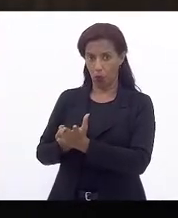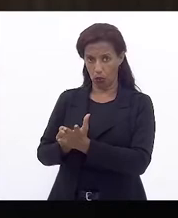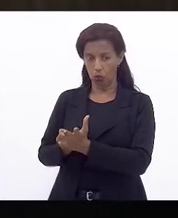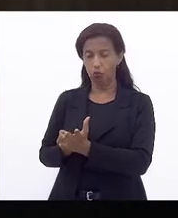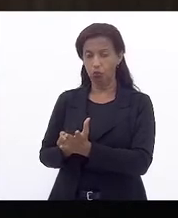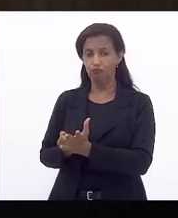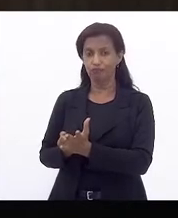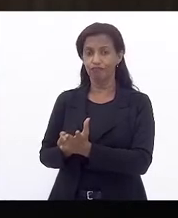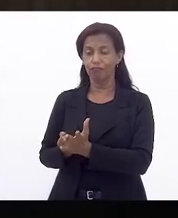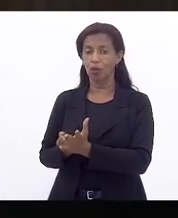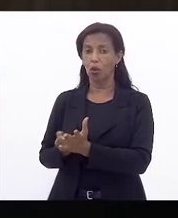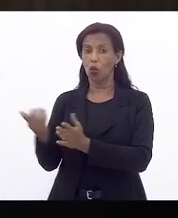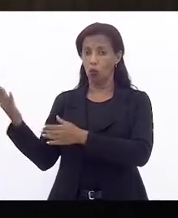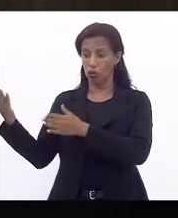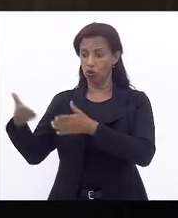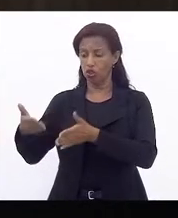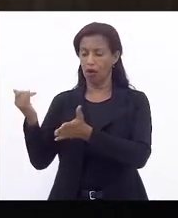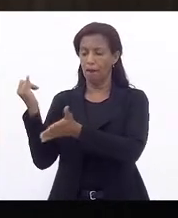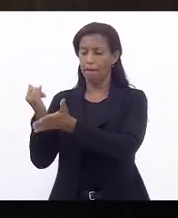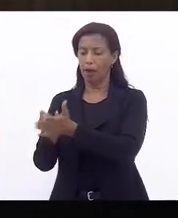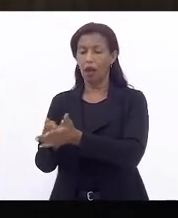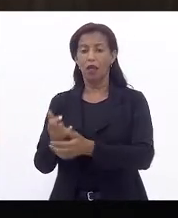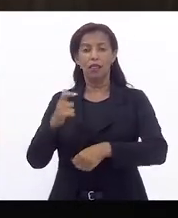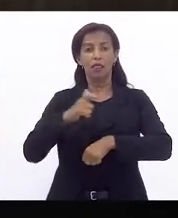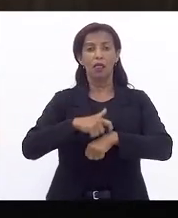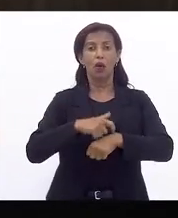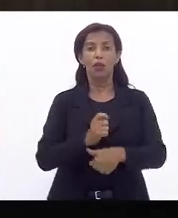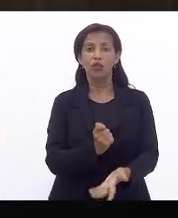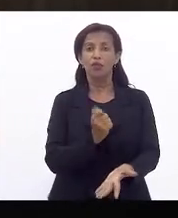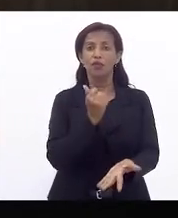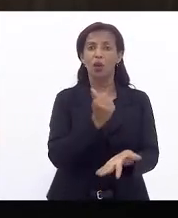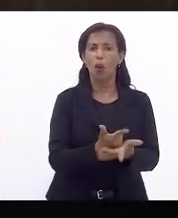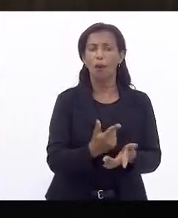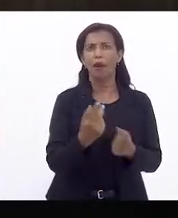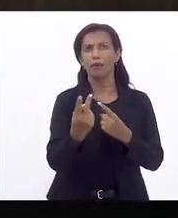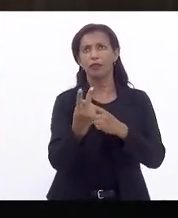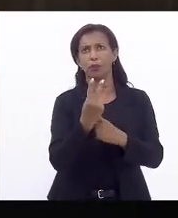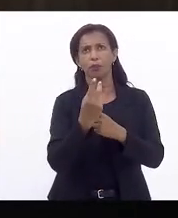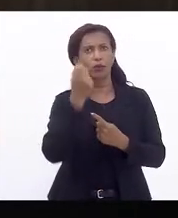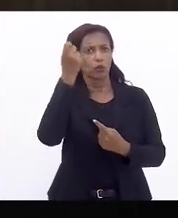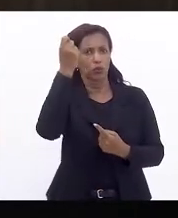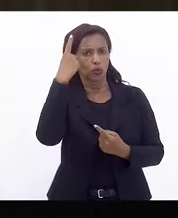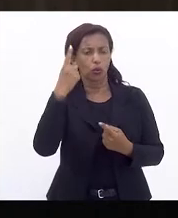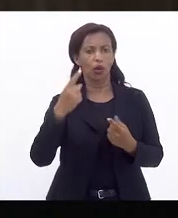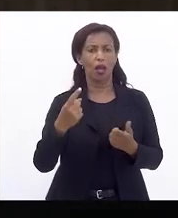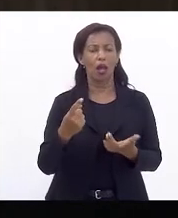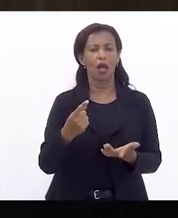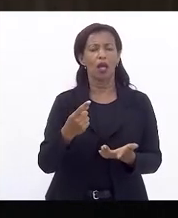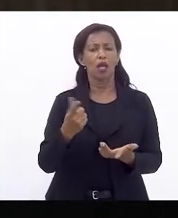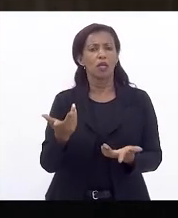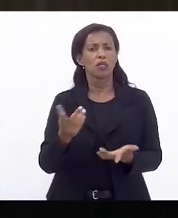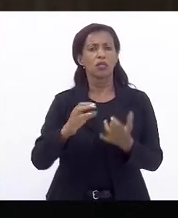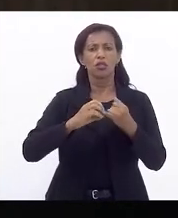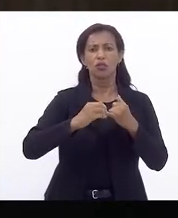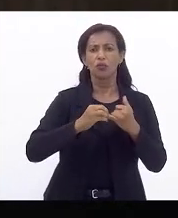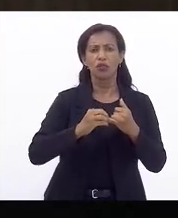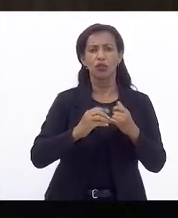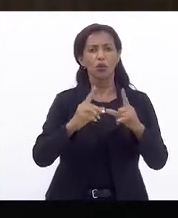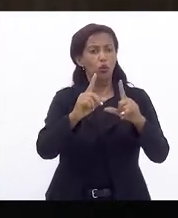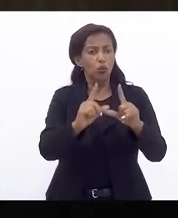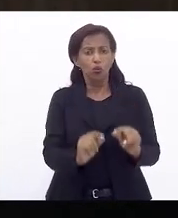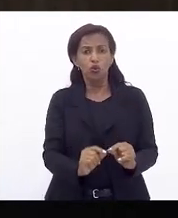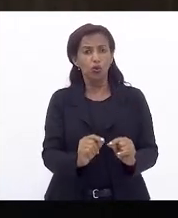reduz, quando chega lá na hora de você comprar o produto, seja protetor solar, seja o feijão, não reduz em nada para quem vai comprar,